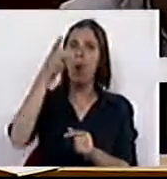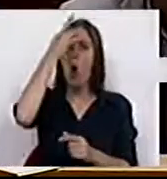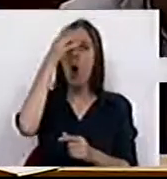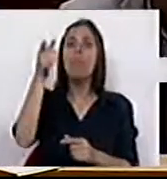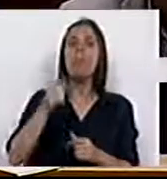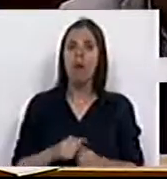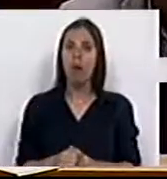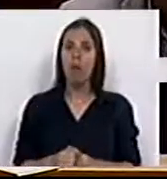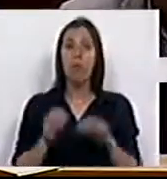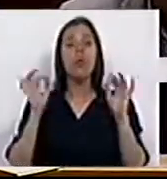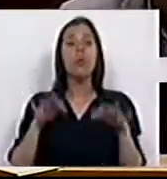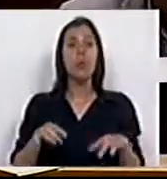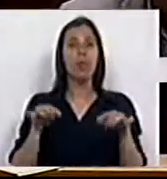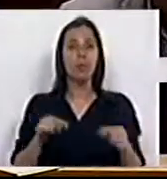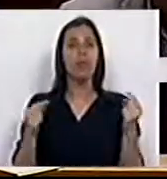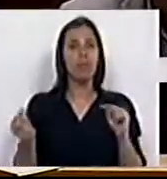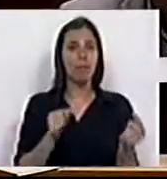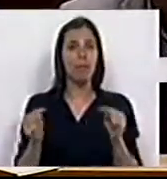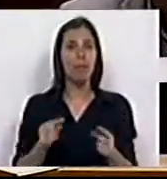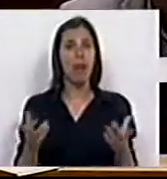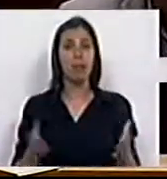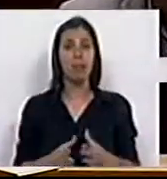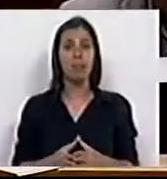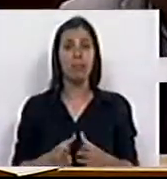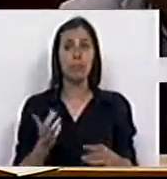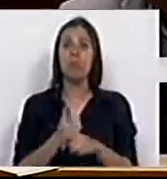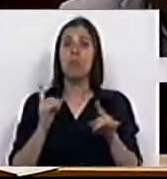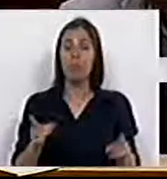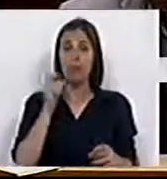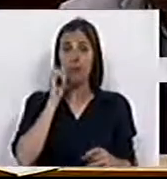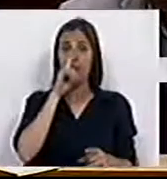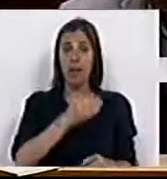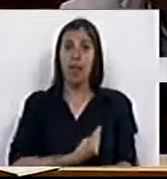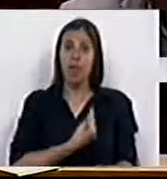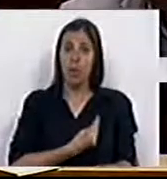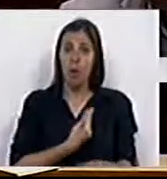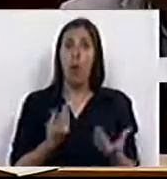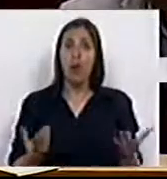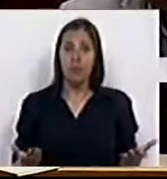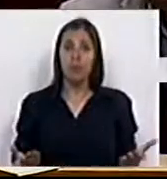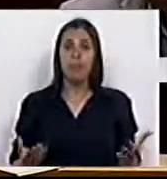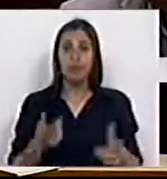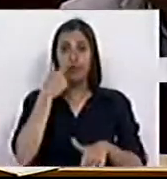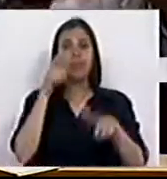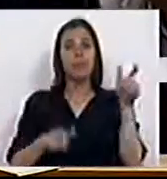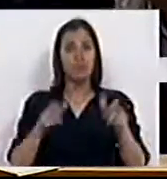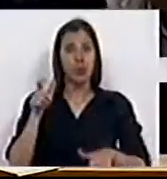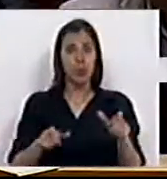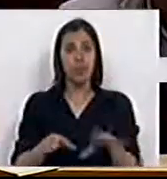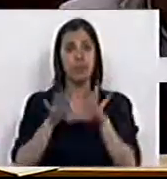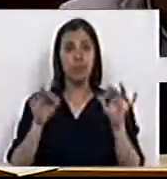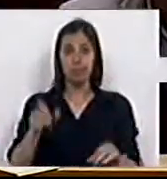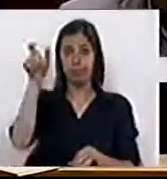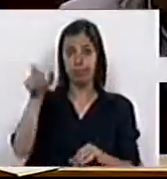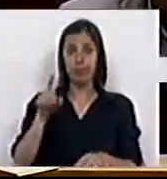opinião no final deste debate. Porque quem se preocupa com as pessoas como